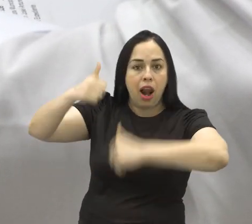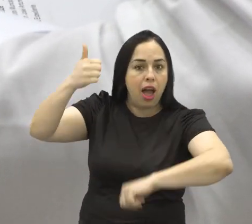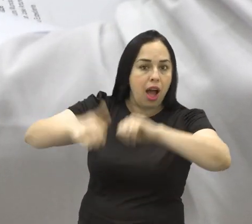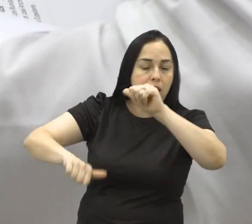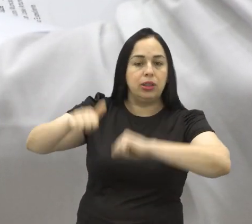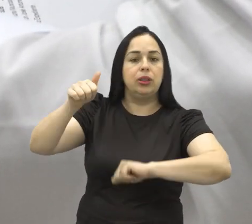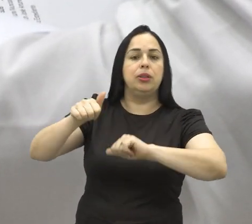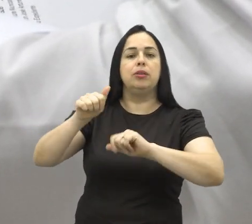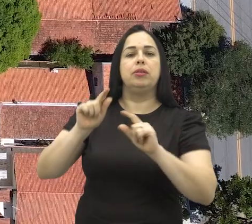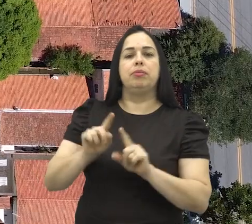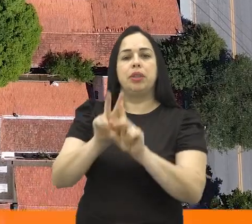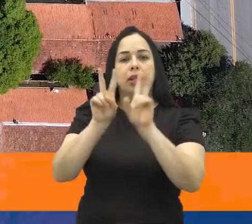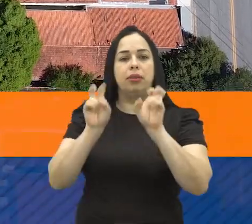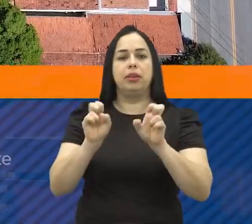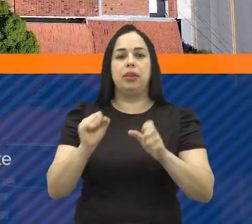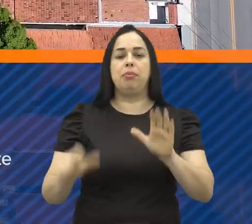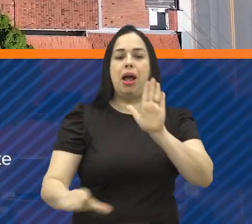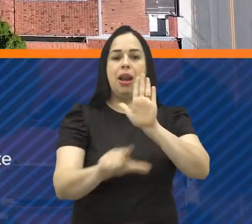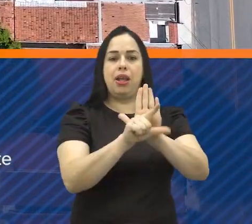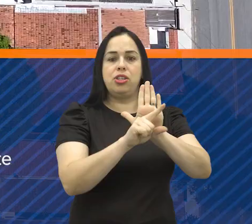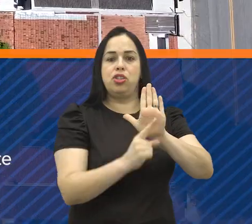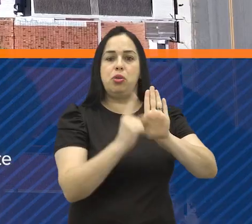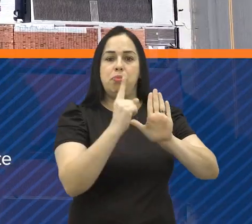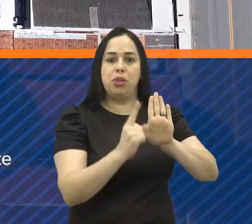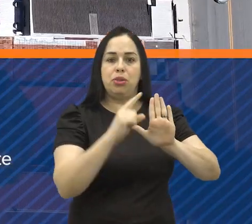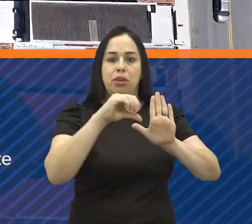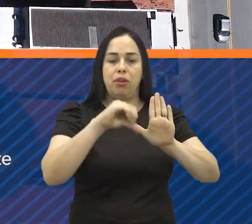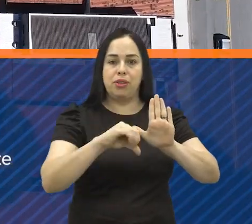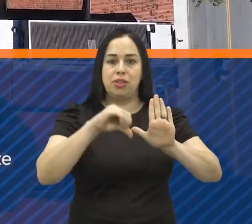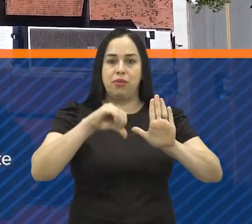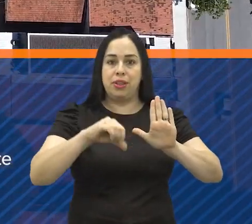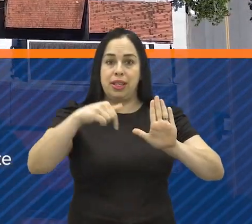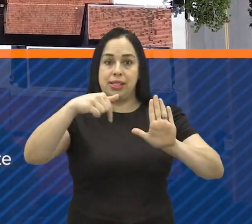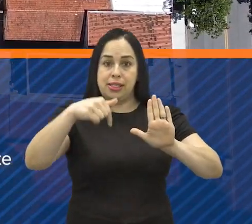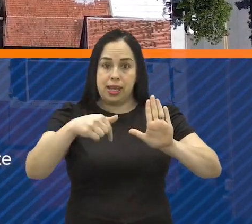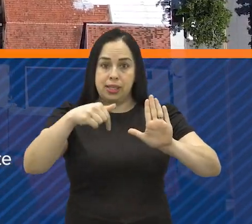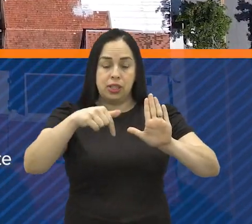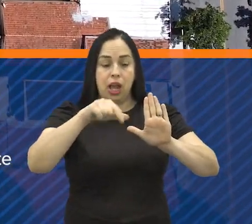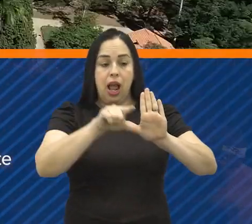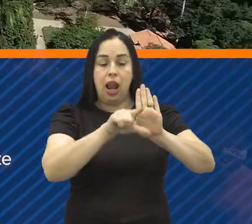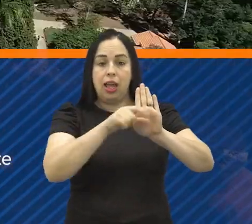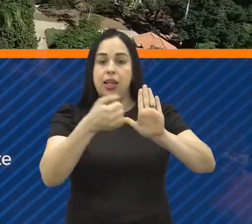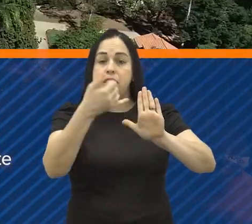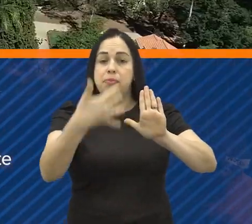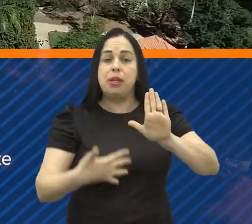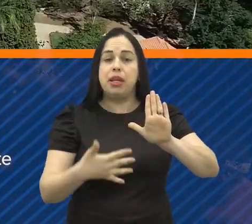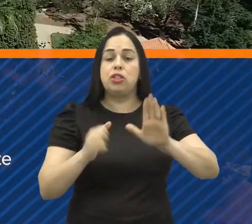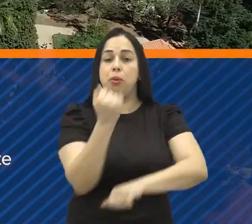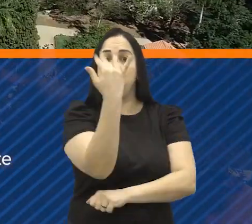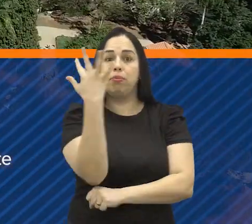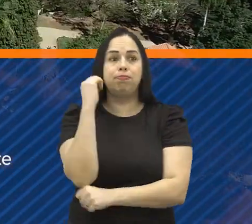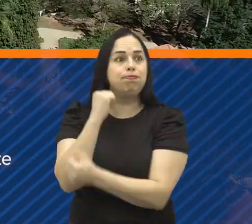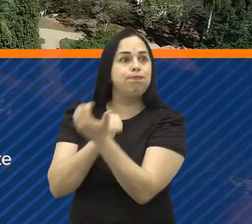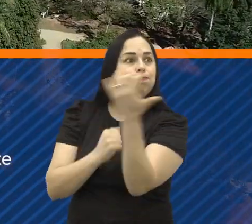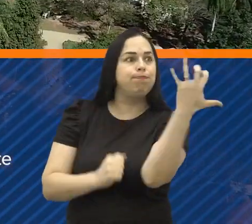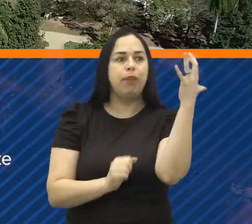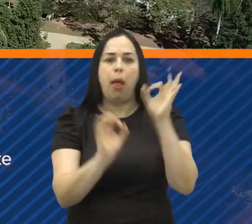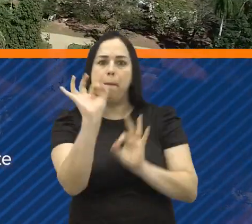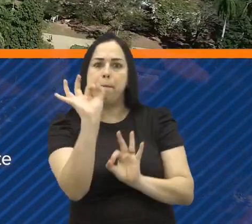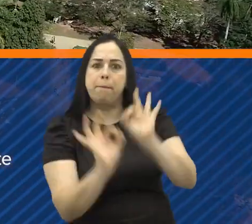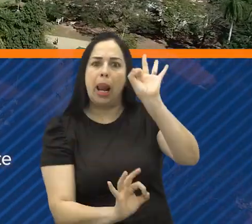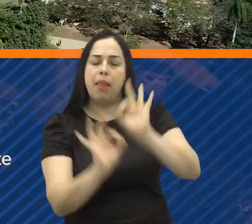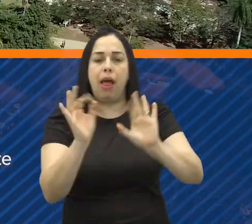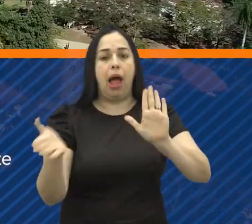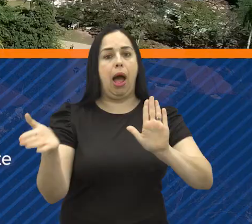parlamentares a matéria que altera uma lei de 1997, que trata do planejamento arbóreo da cidade. A